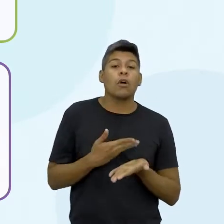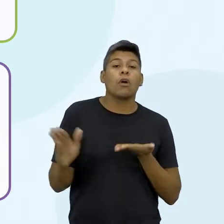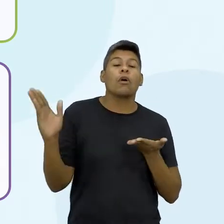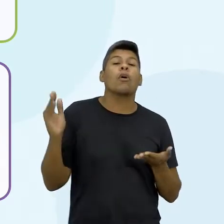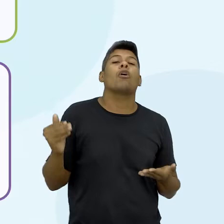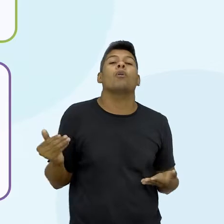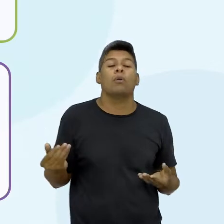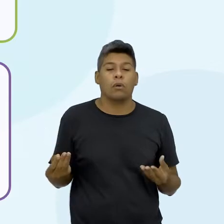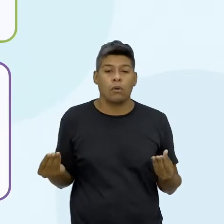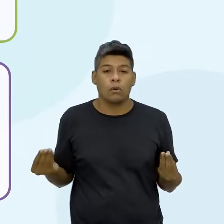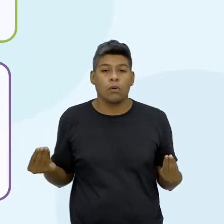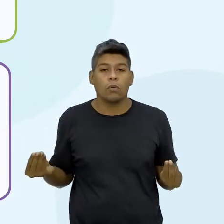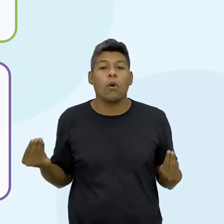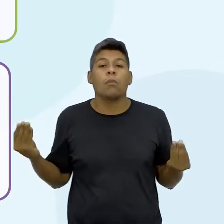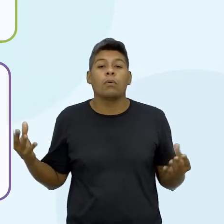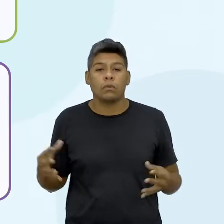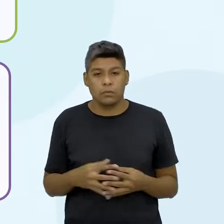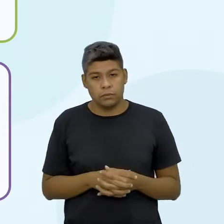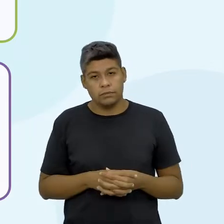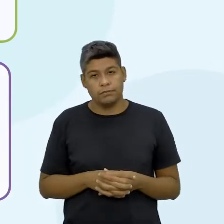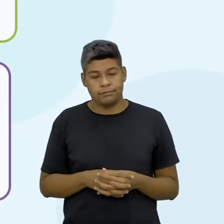Como eu pretendo colocar?